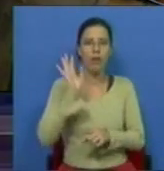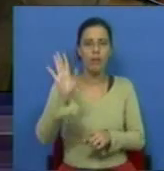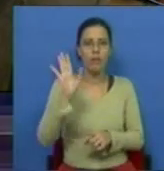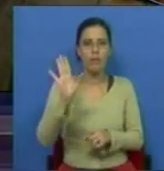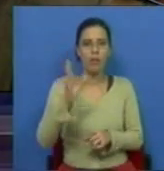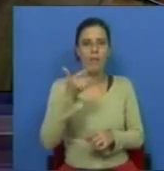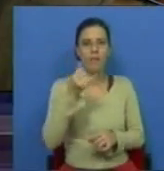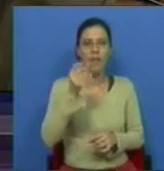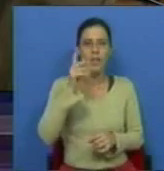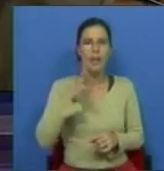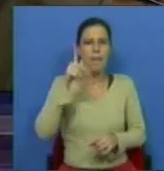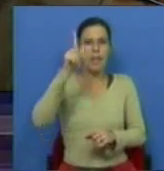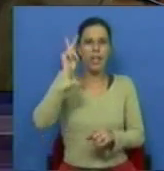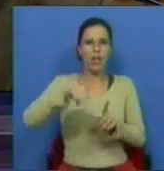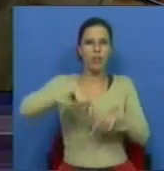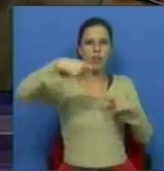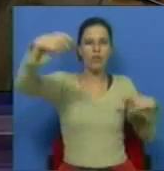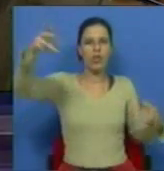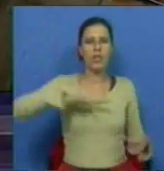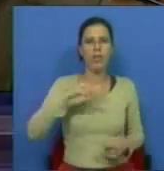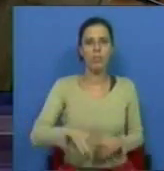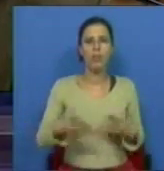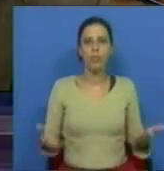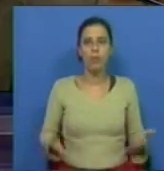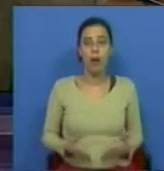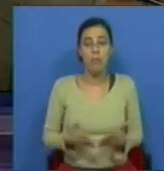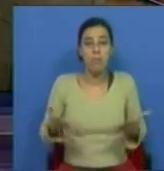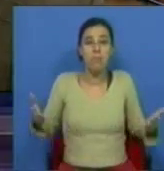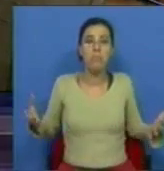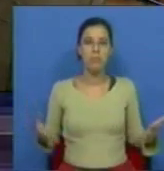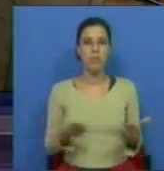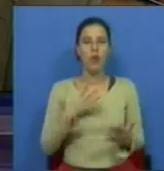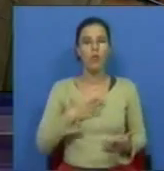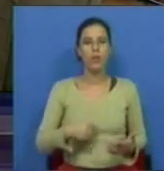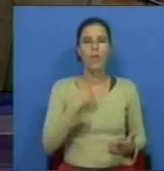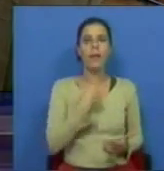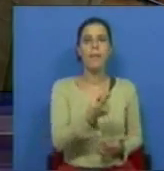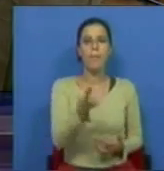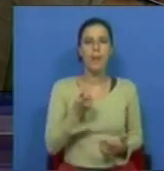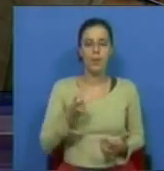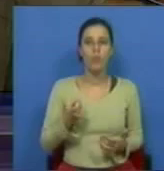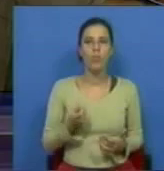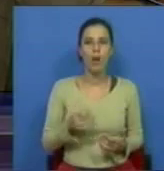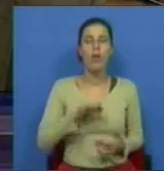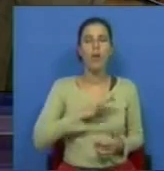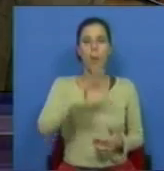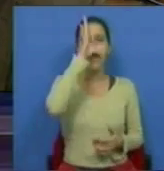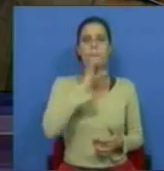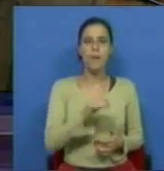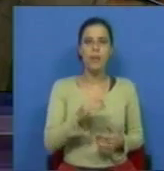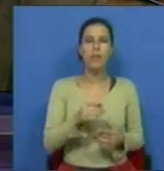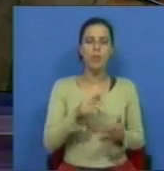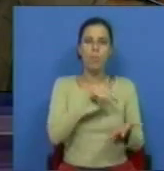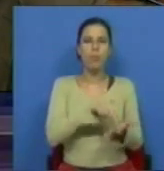uns 20 mil quilómetros de distância do país. E, por isso mesmo, gostava de lhe perguntar se o Sr. Ministro